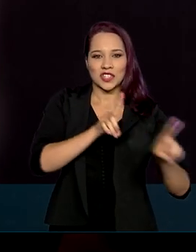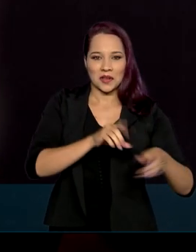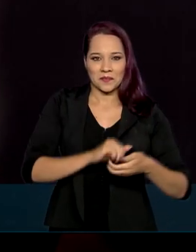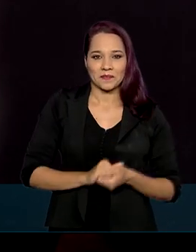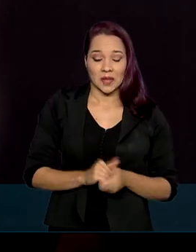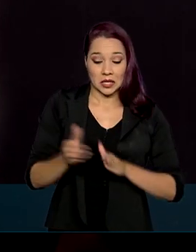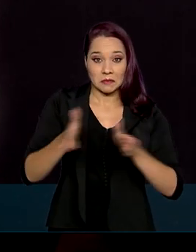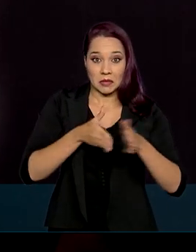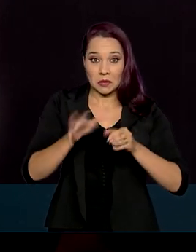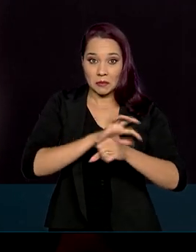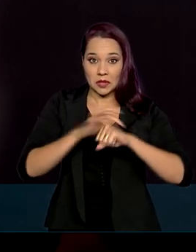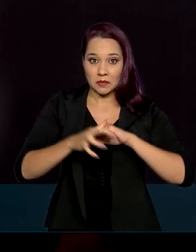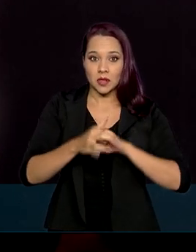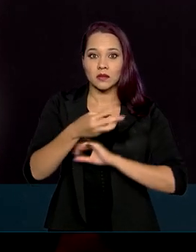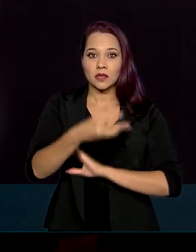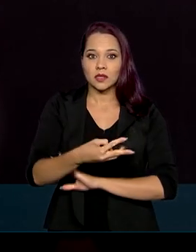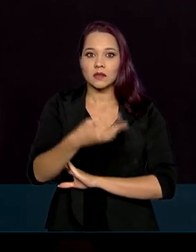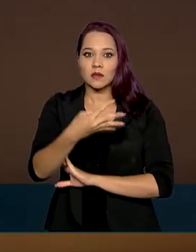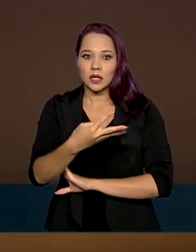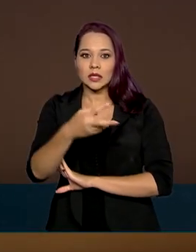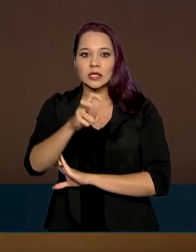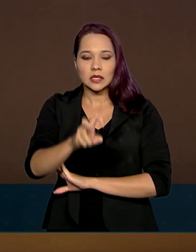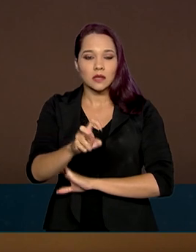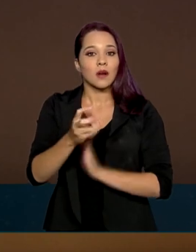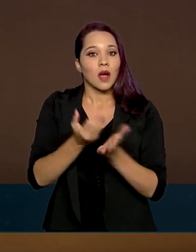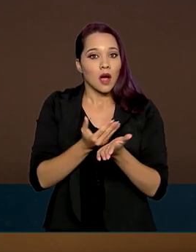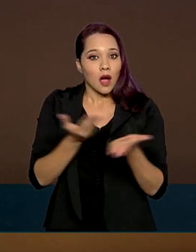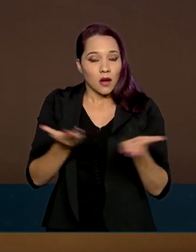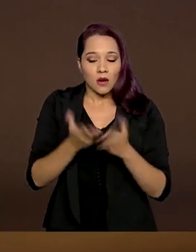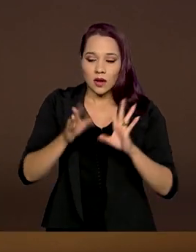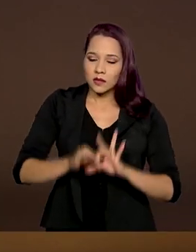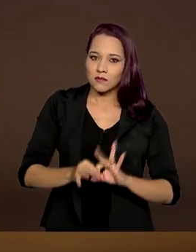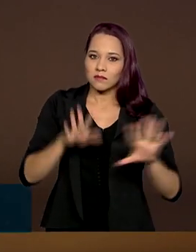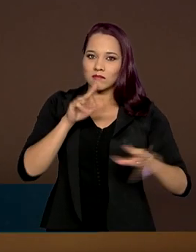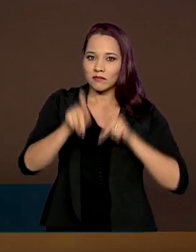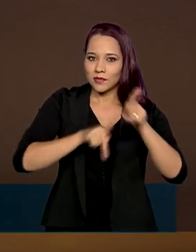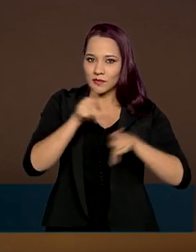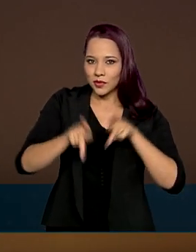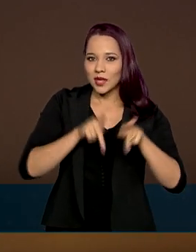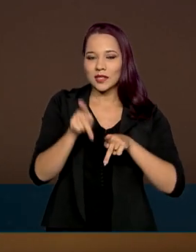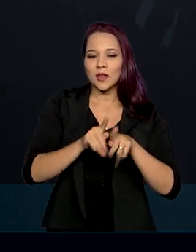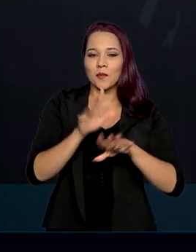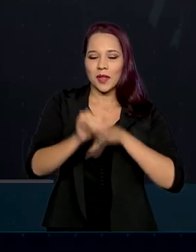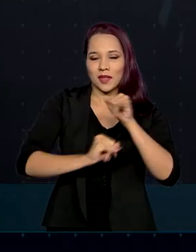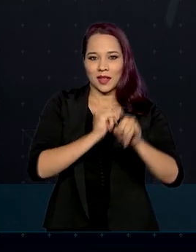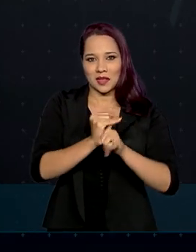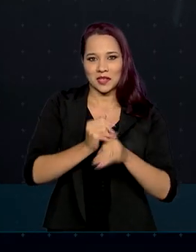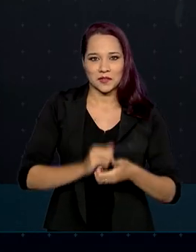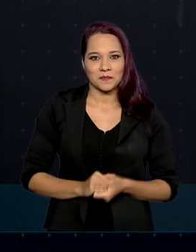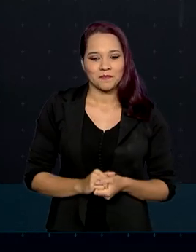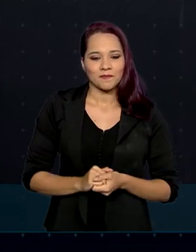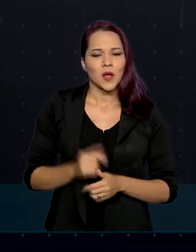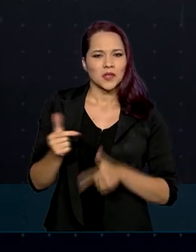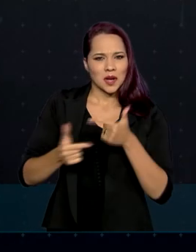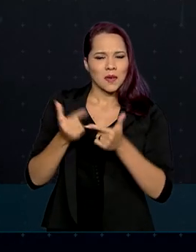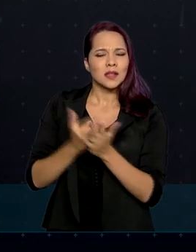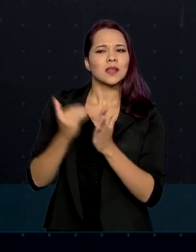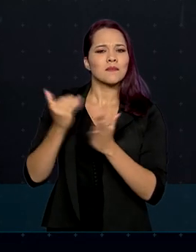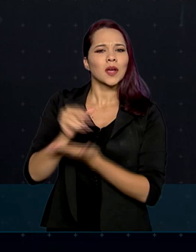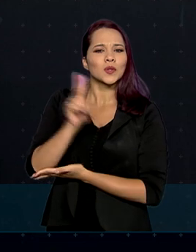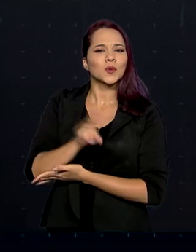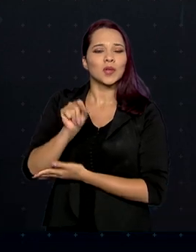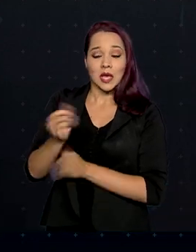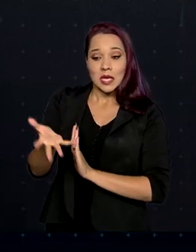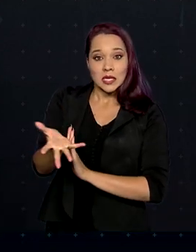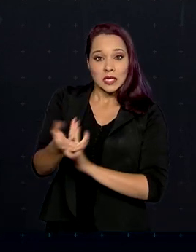durante a pandemia, 345 passaram a estar disponíveis para a população de forma online. Os serviços mais procurados são